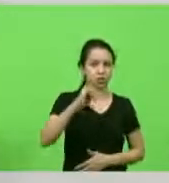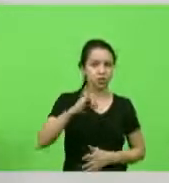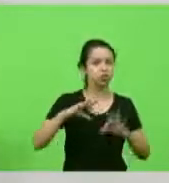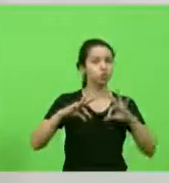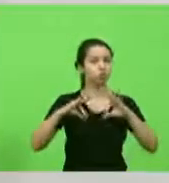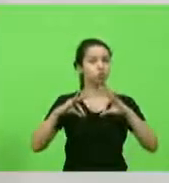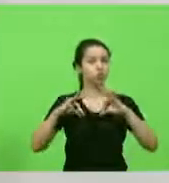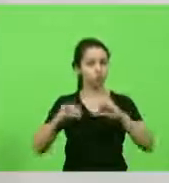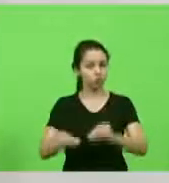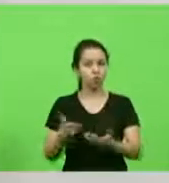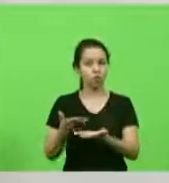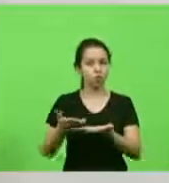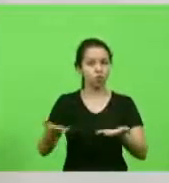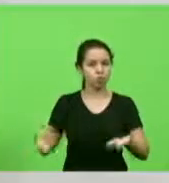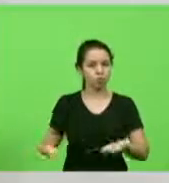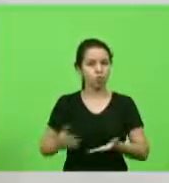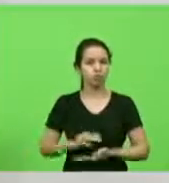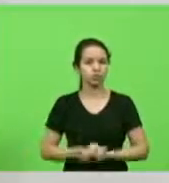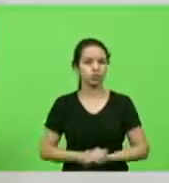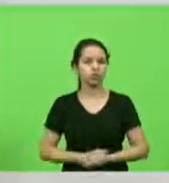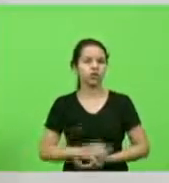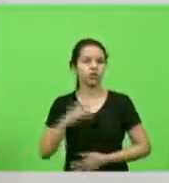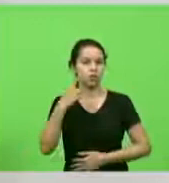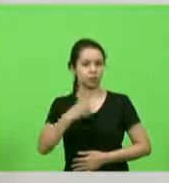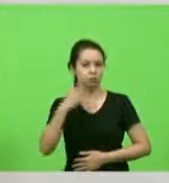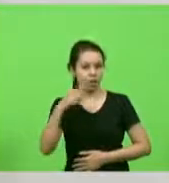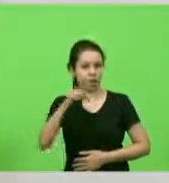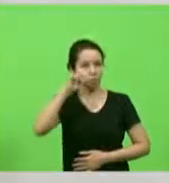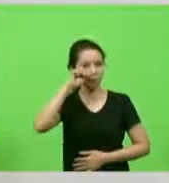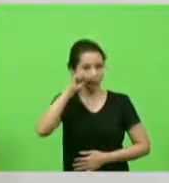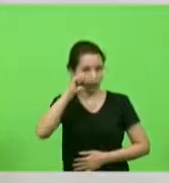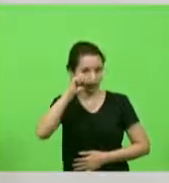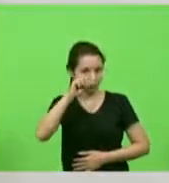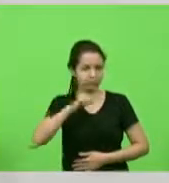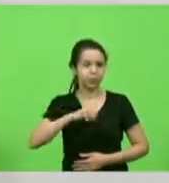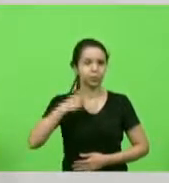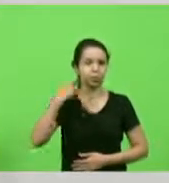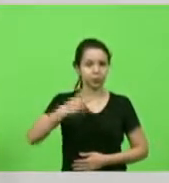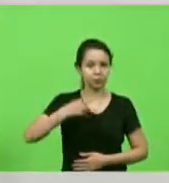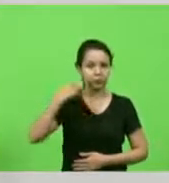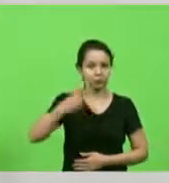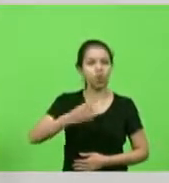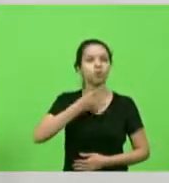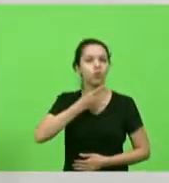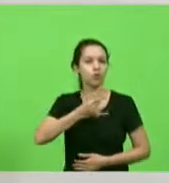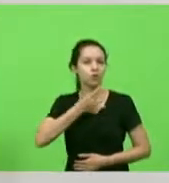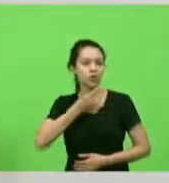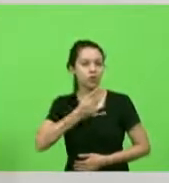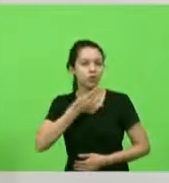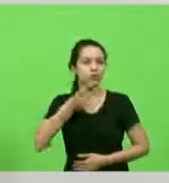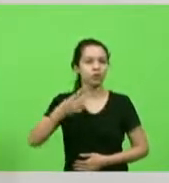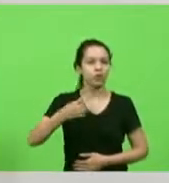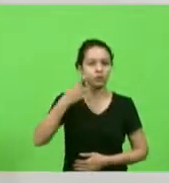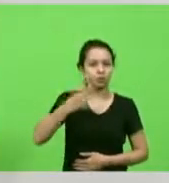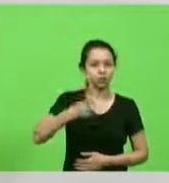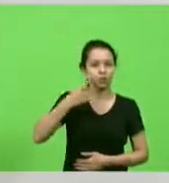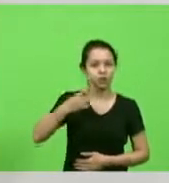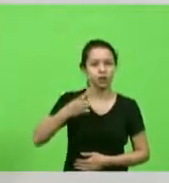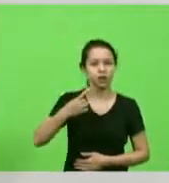deputado João Amin deputado Cobalchini deputado